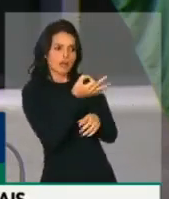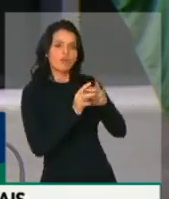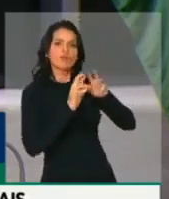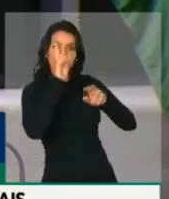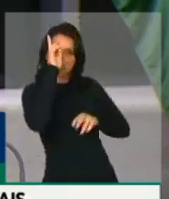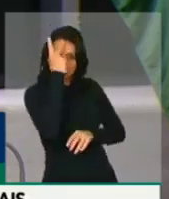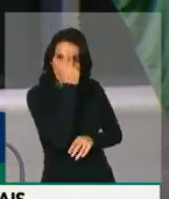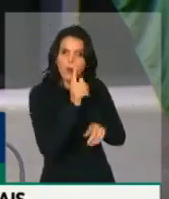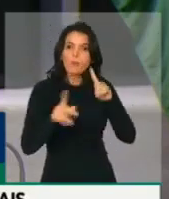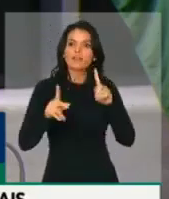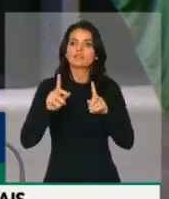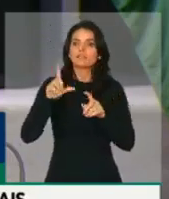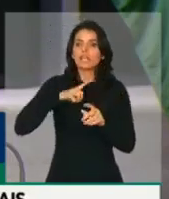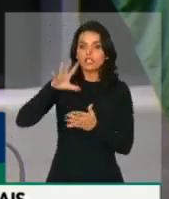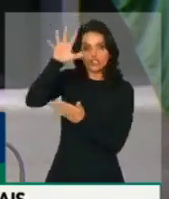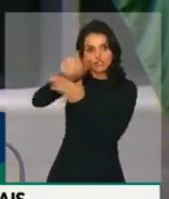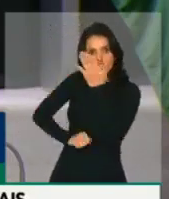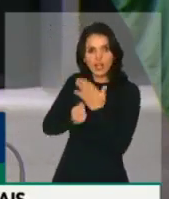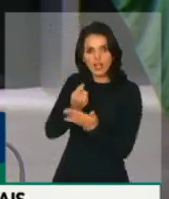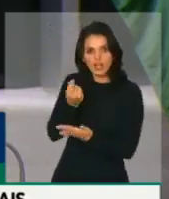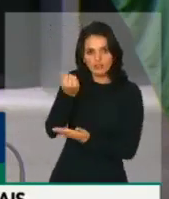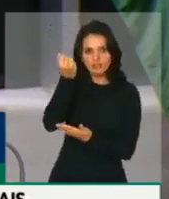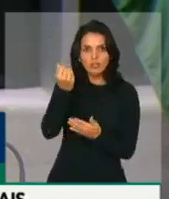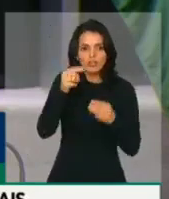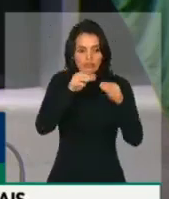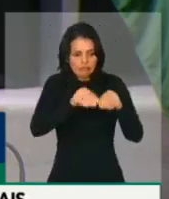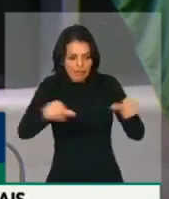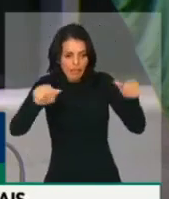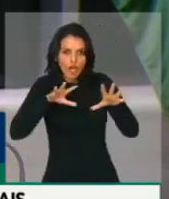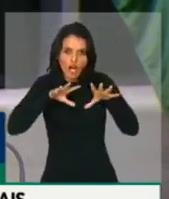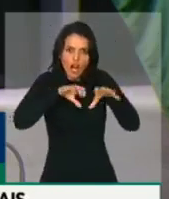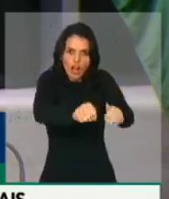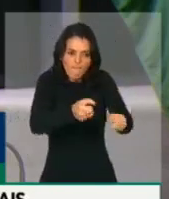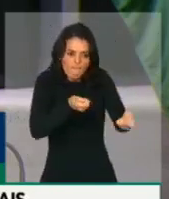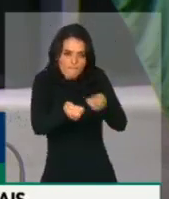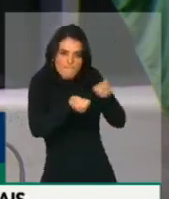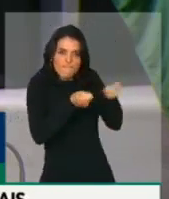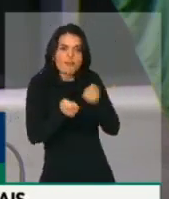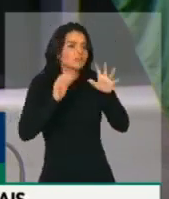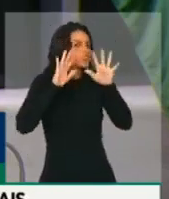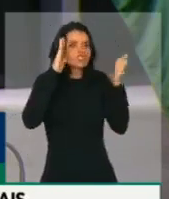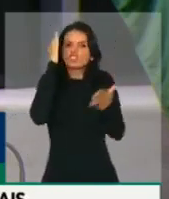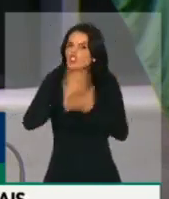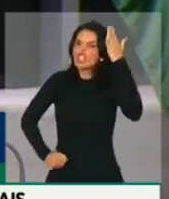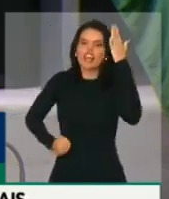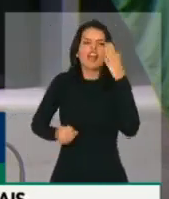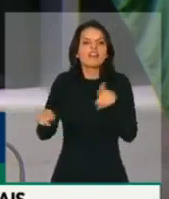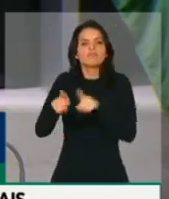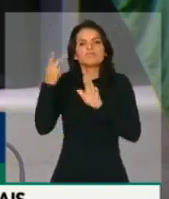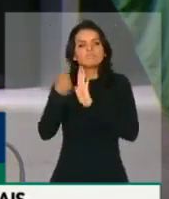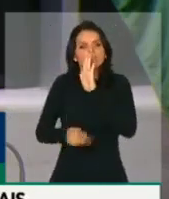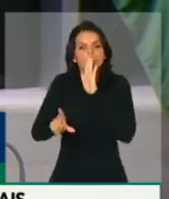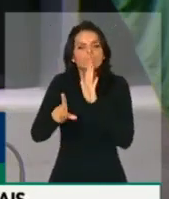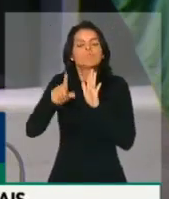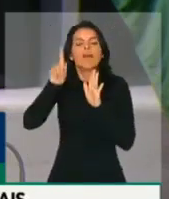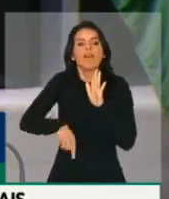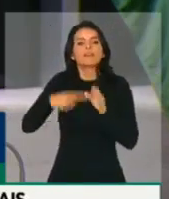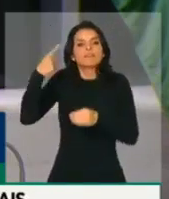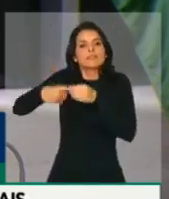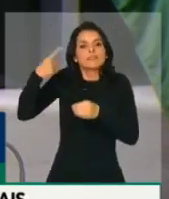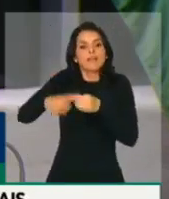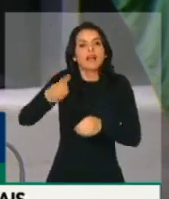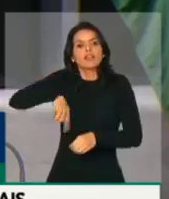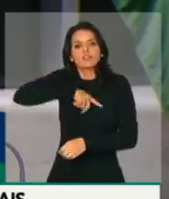econômico, tem que tirar deles o poder territorial e tem que devolver à cidade um projeto de cidade, um projeto de desenvolvimento. E nós temos que